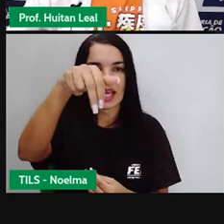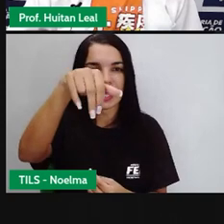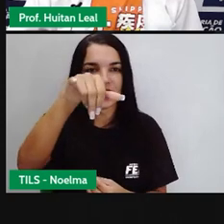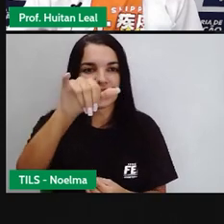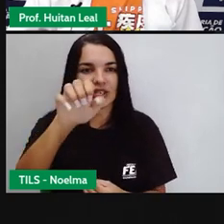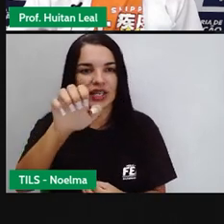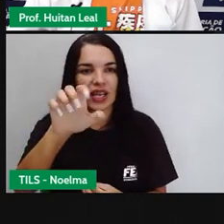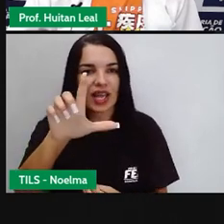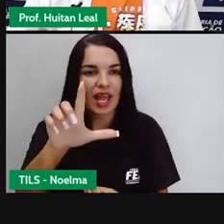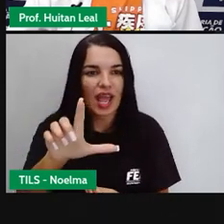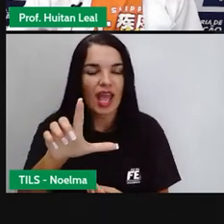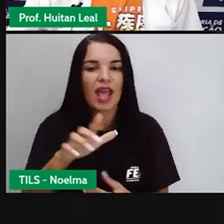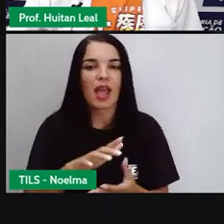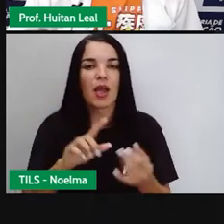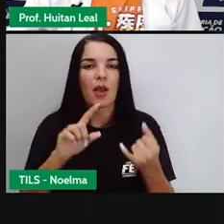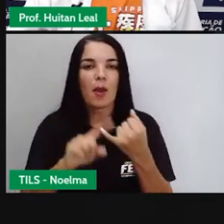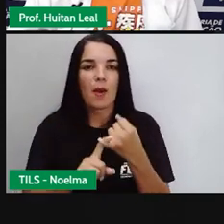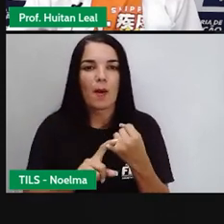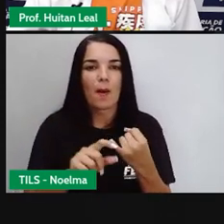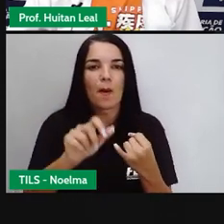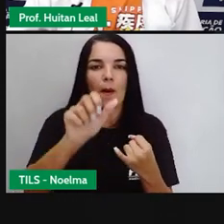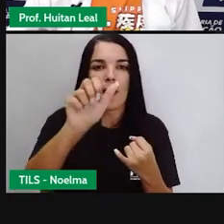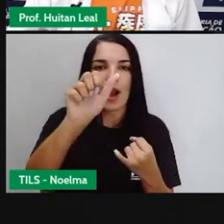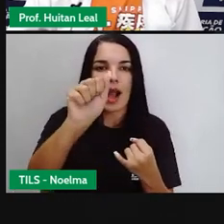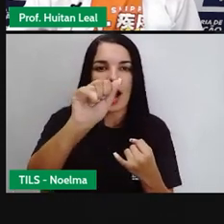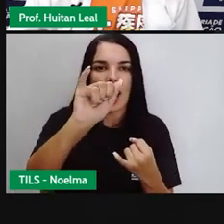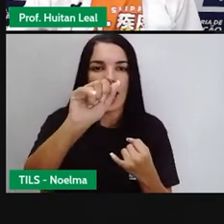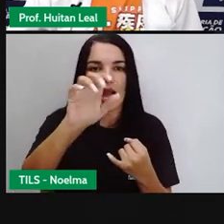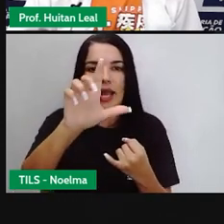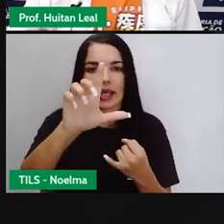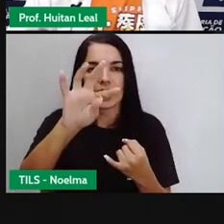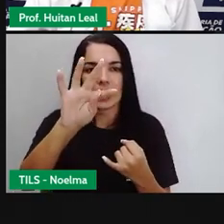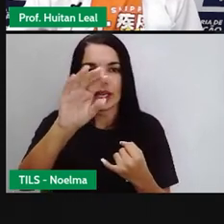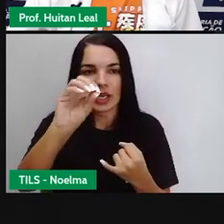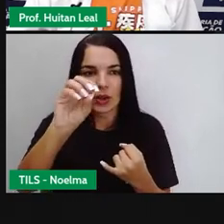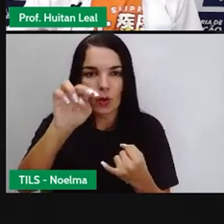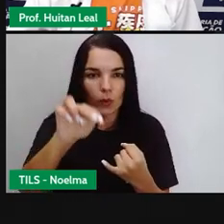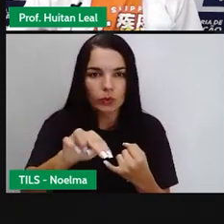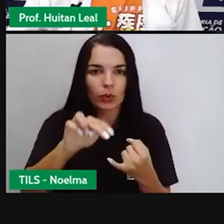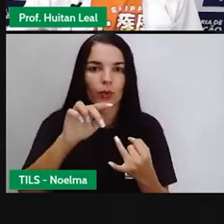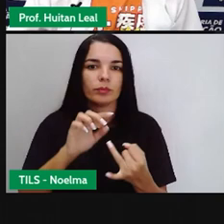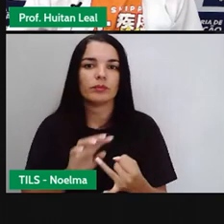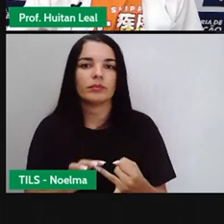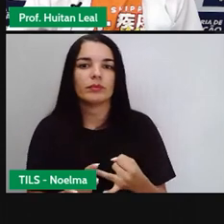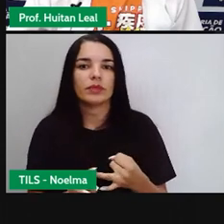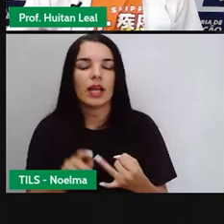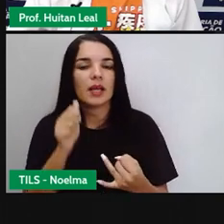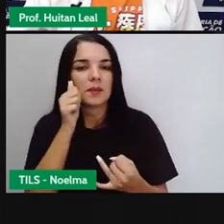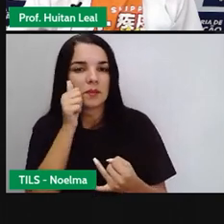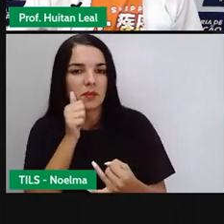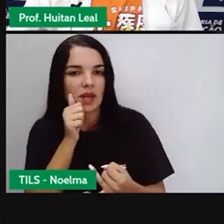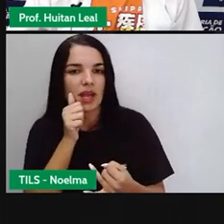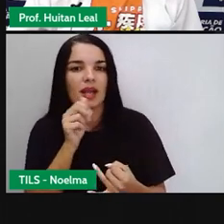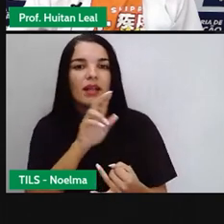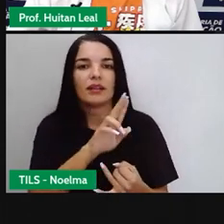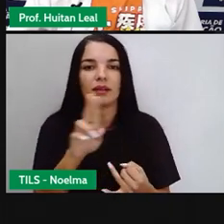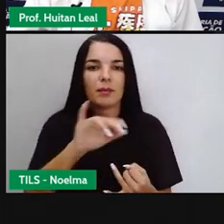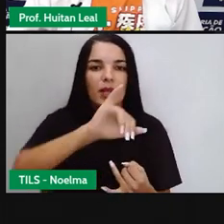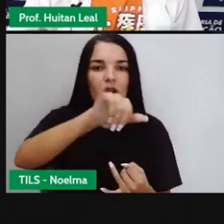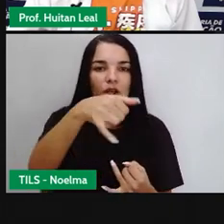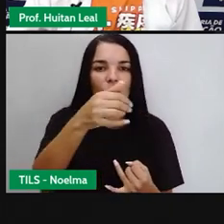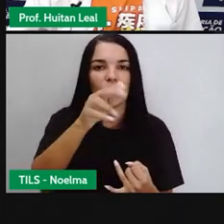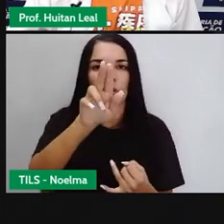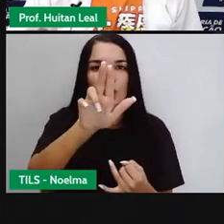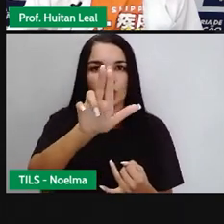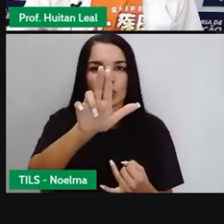a repensar sua história. O poeta, ou melhor, a poeta Juri do Rico